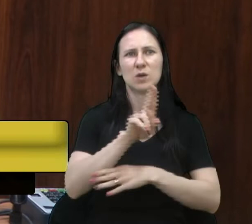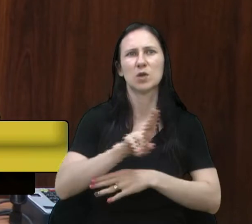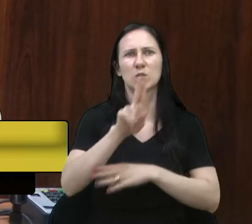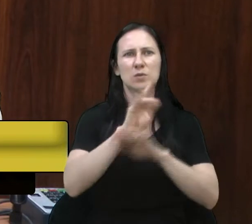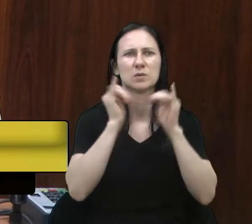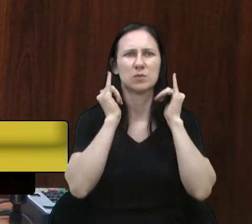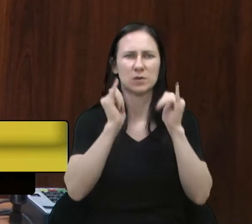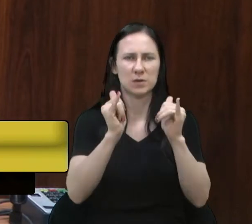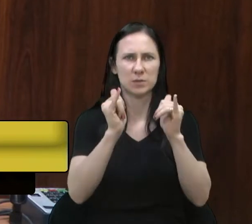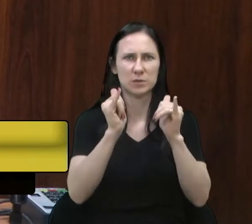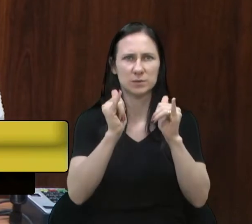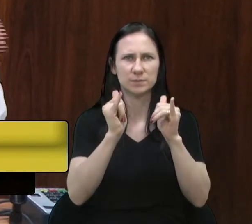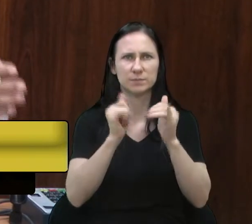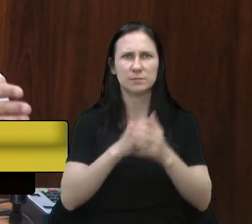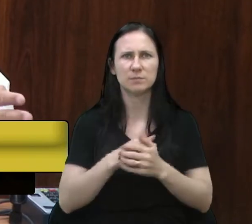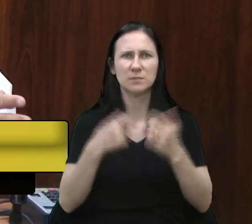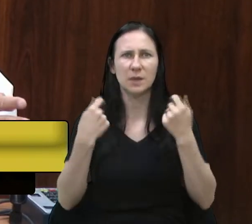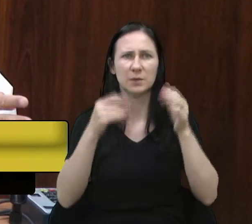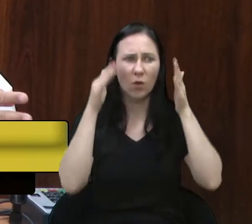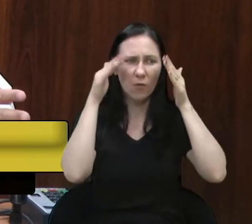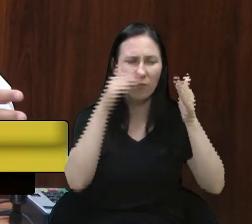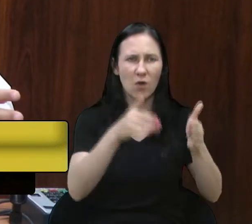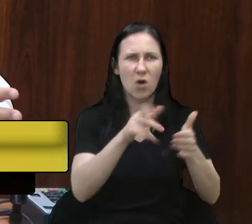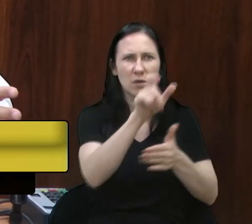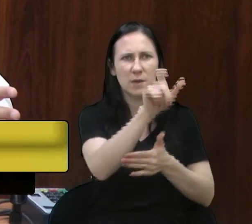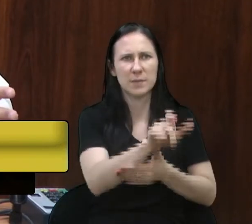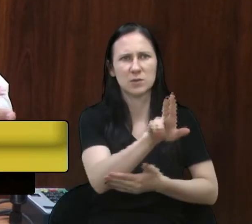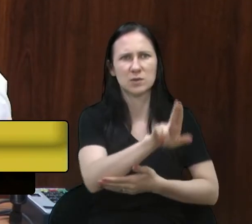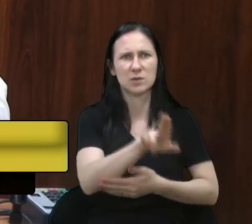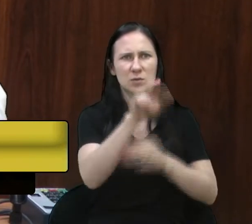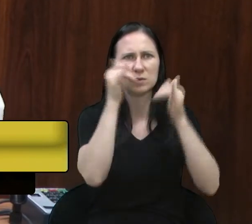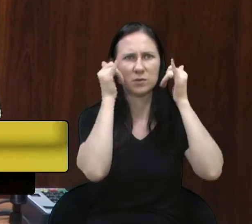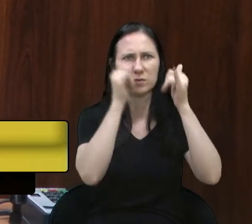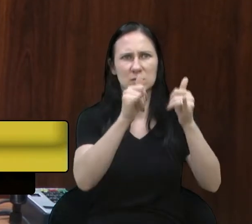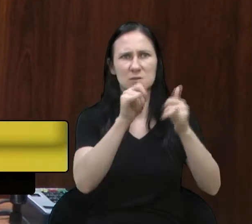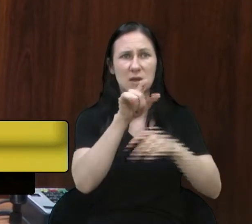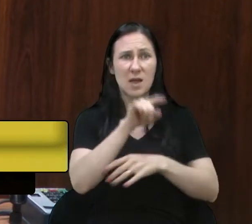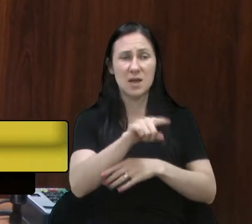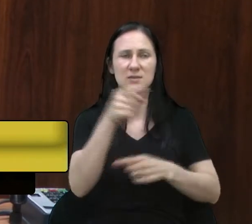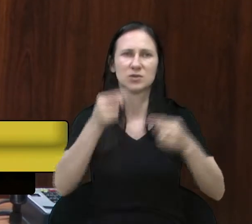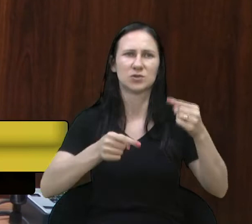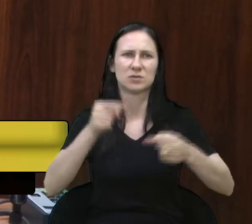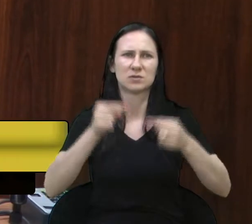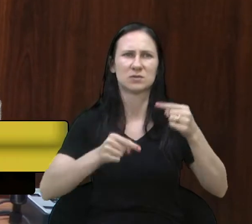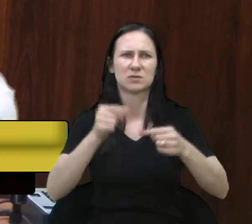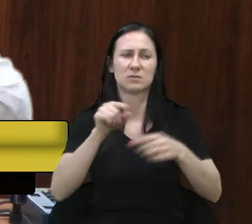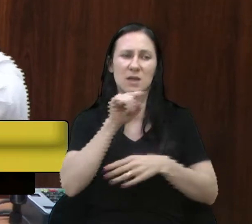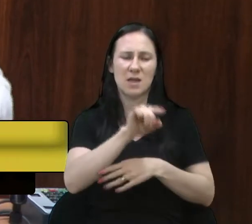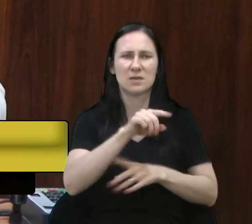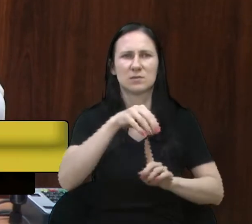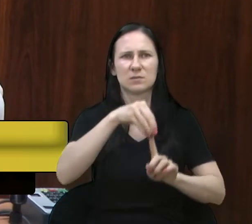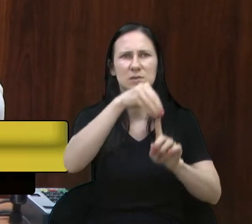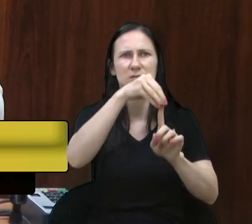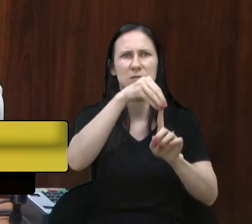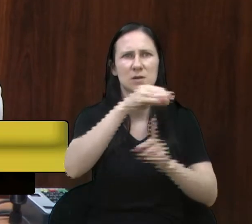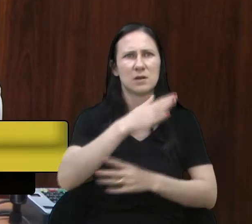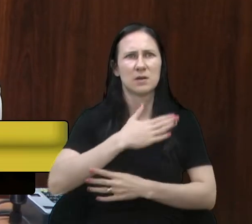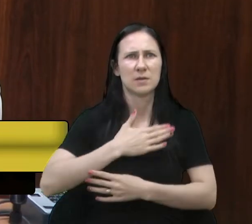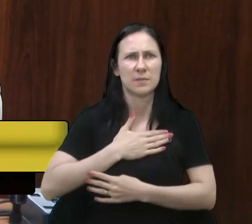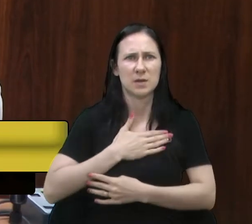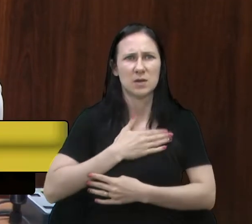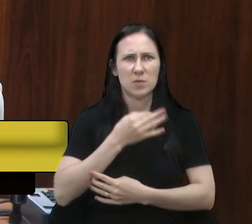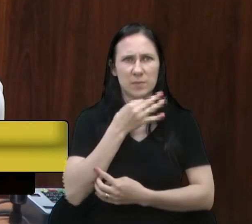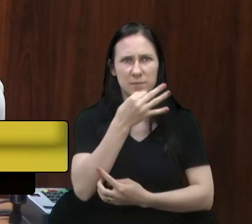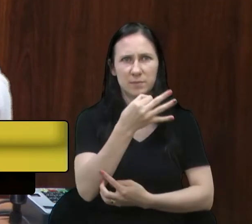Precisa ser com o foco no usuário. E essa é a discussão, essa é a chave, na minha ignóbil